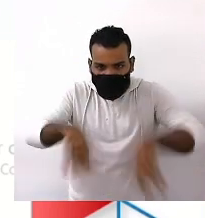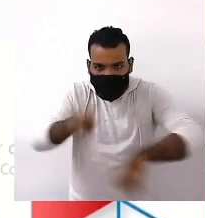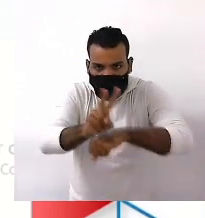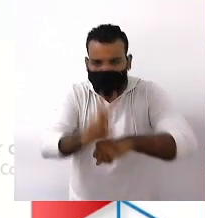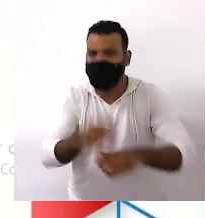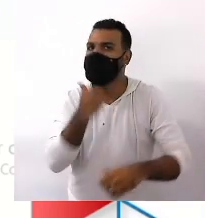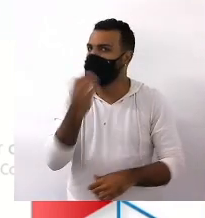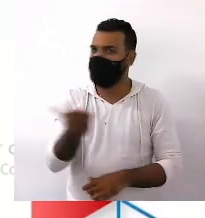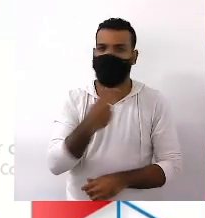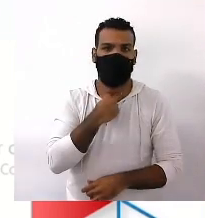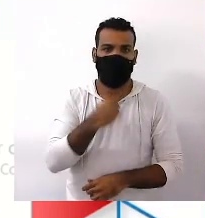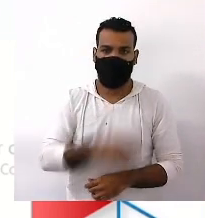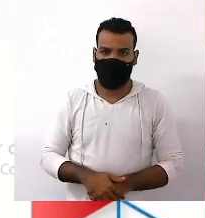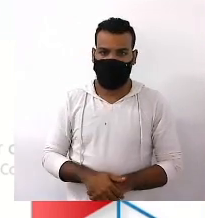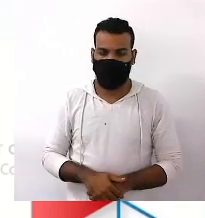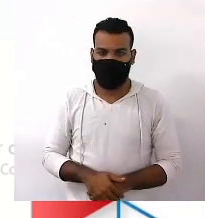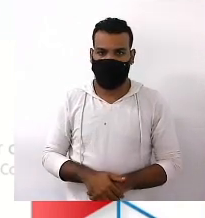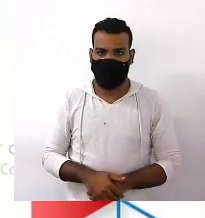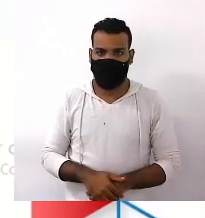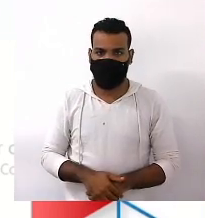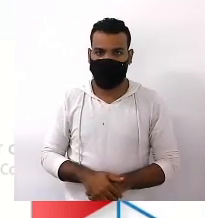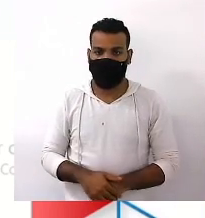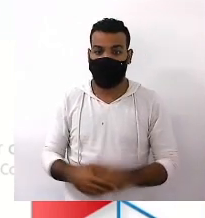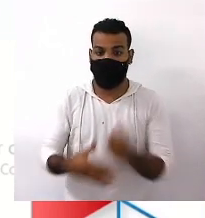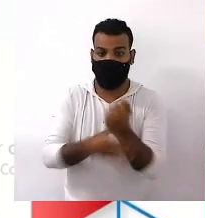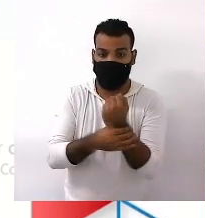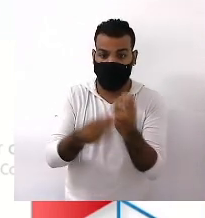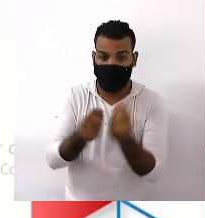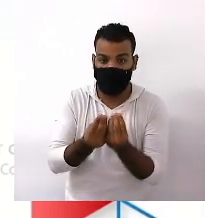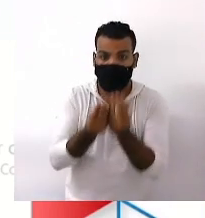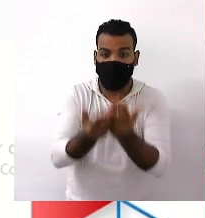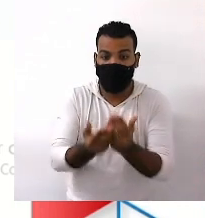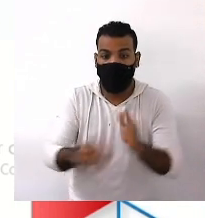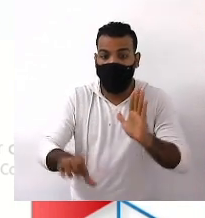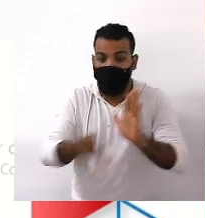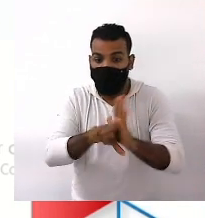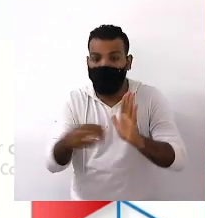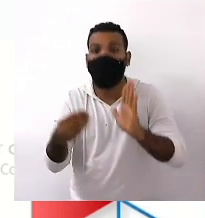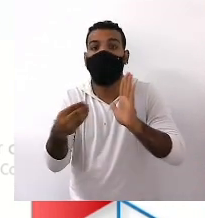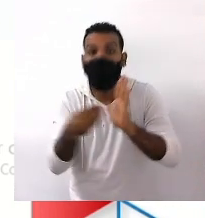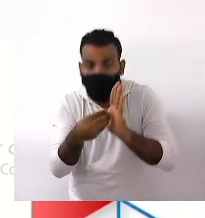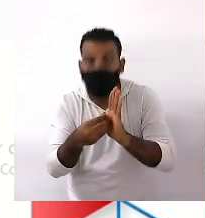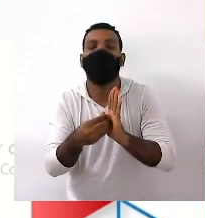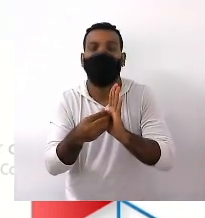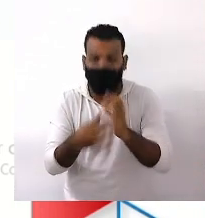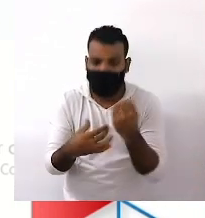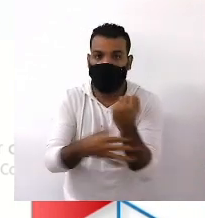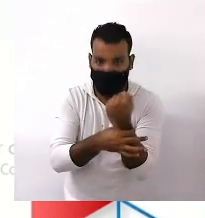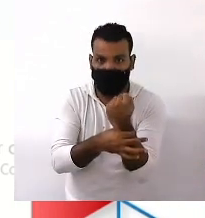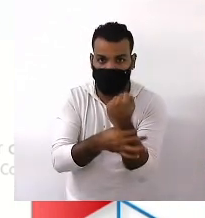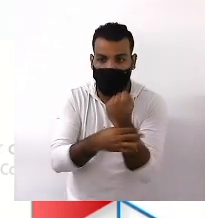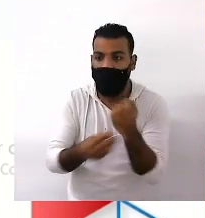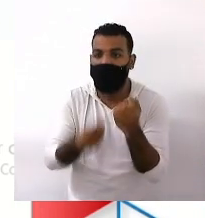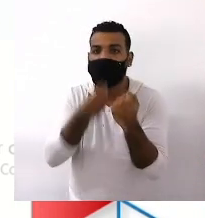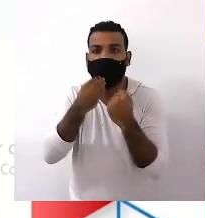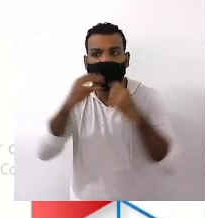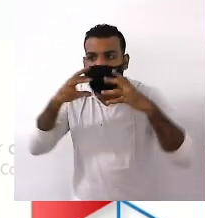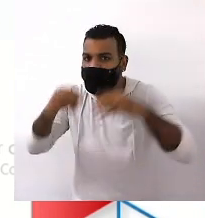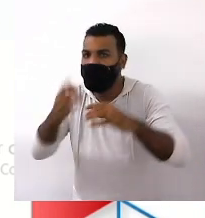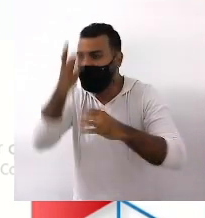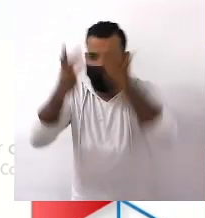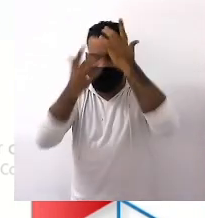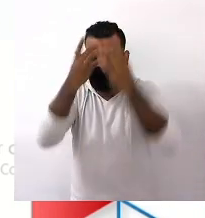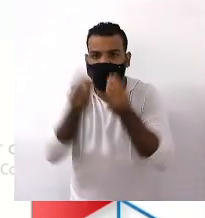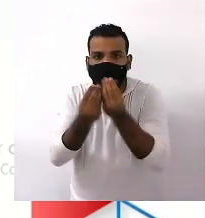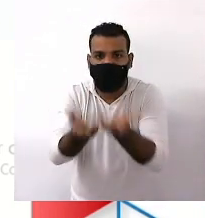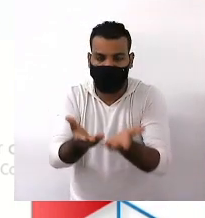De que trata essa lei Asegurando-se-lhes Por lei Ou por outros meios Todas as oportunidades E facilidades